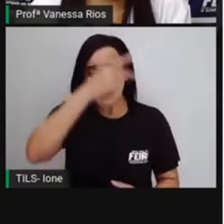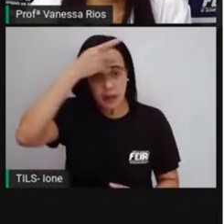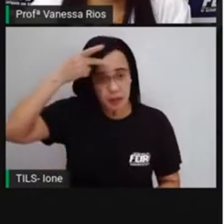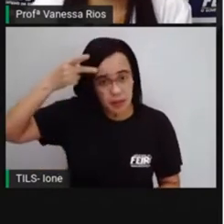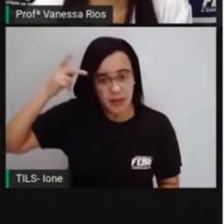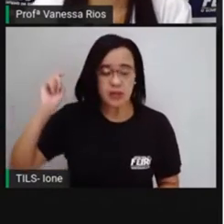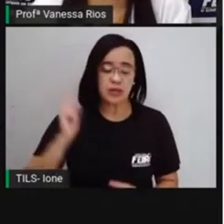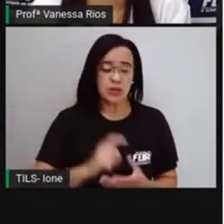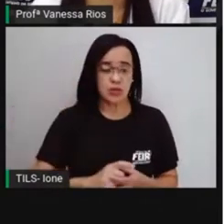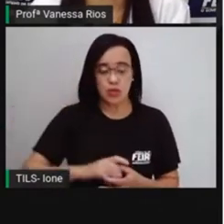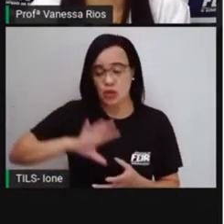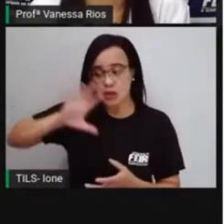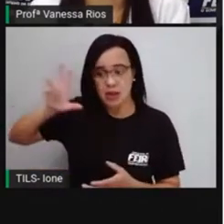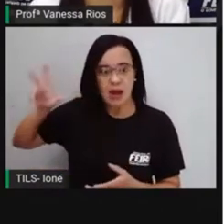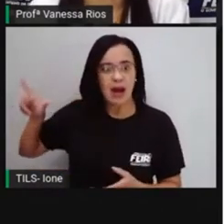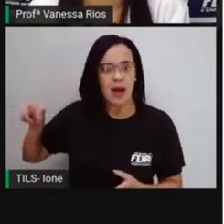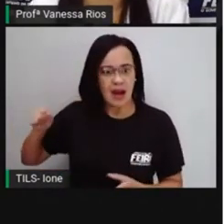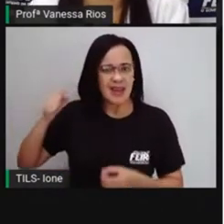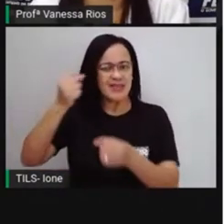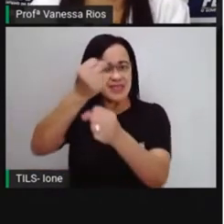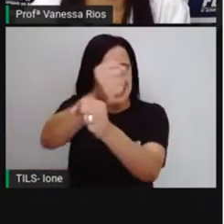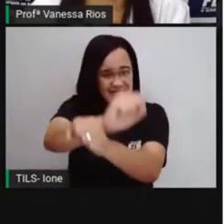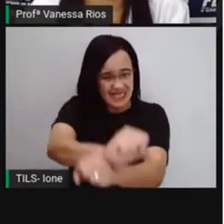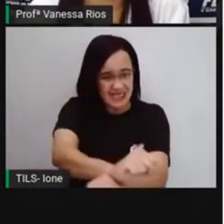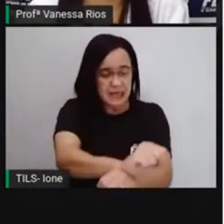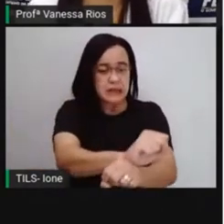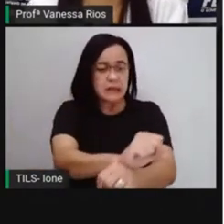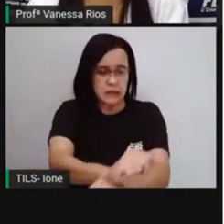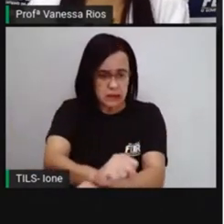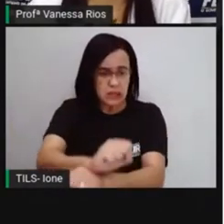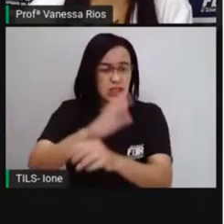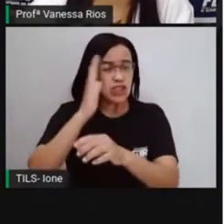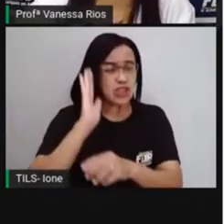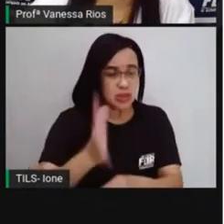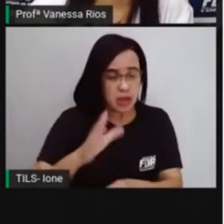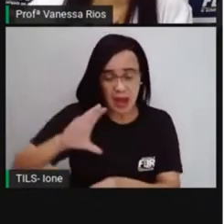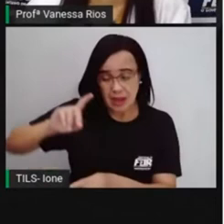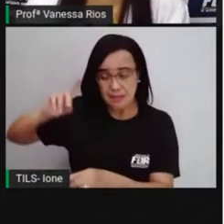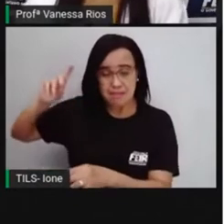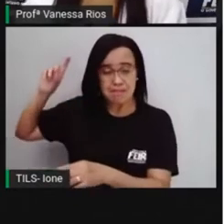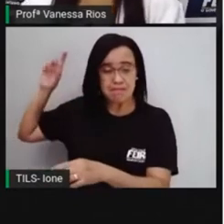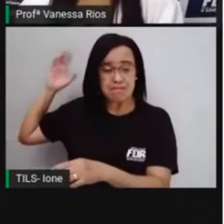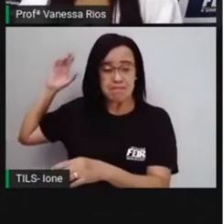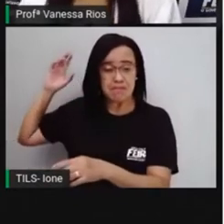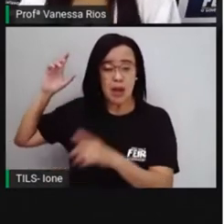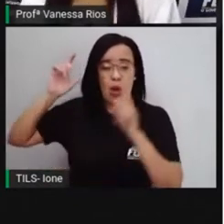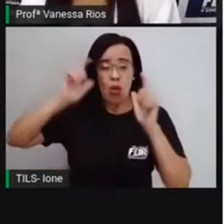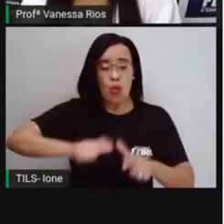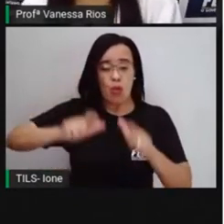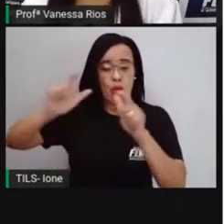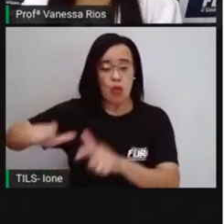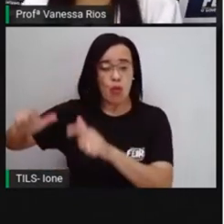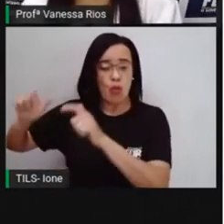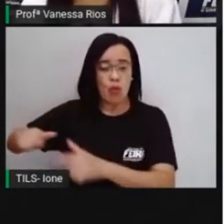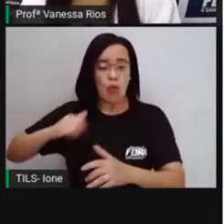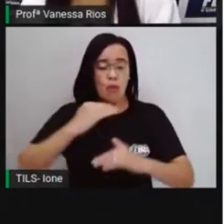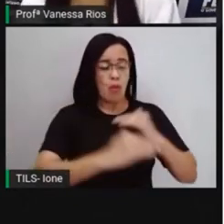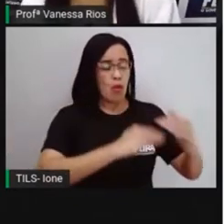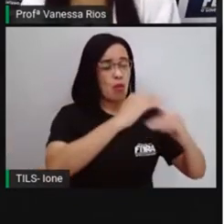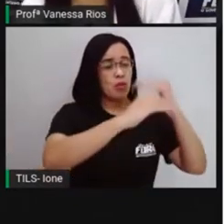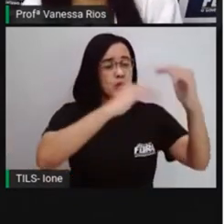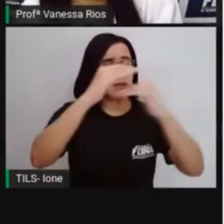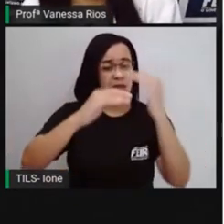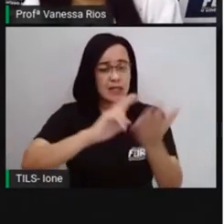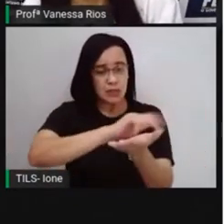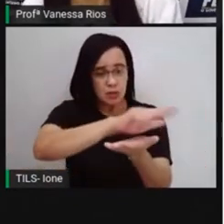africanos, para serem escravizados já era algo que acontecia, né? Em outros processos de colonização, em